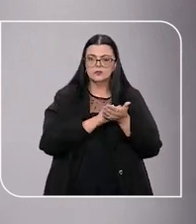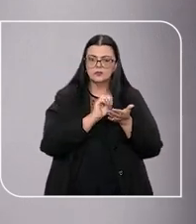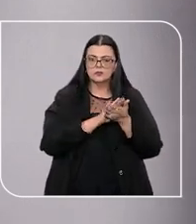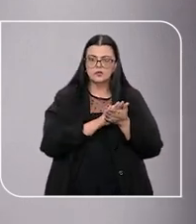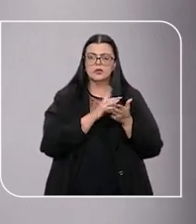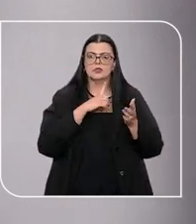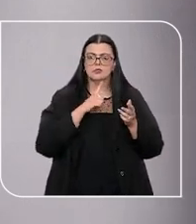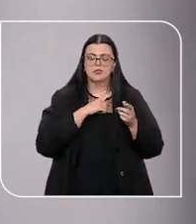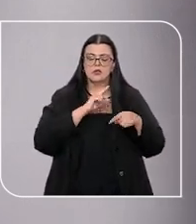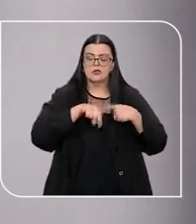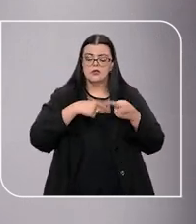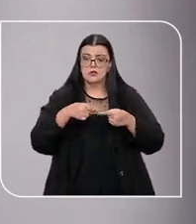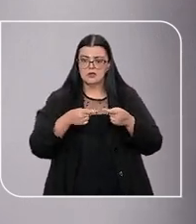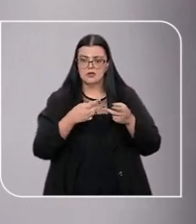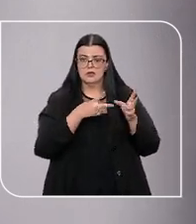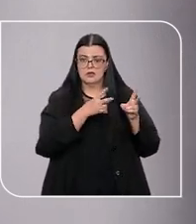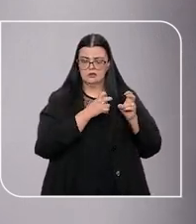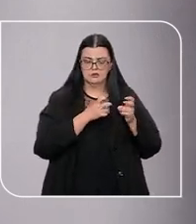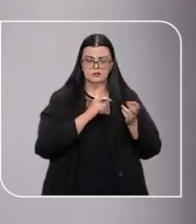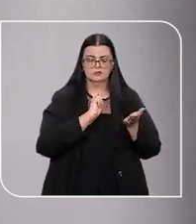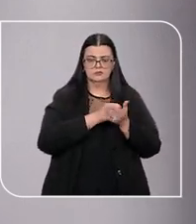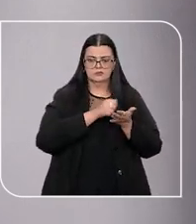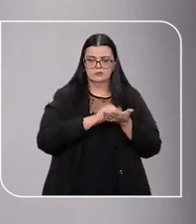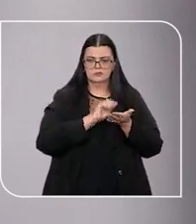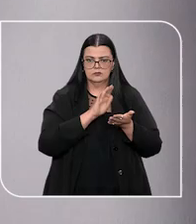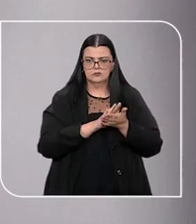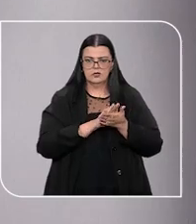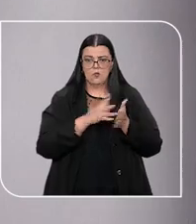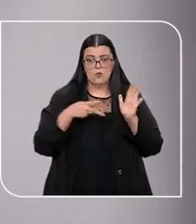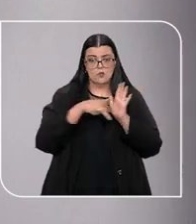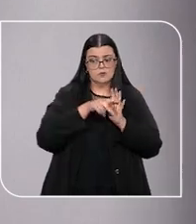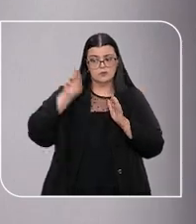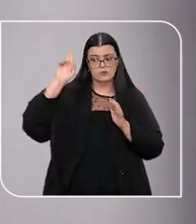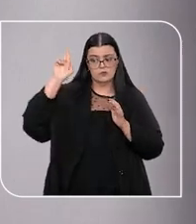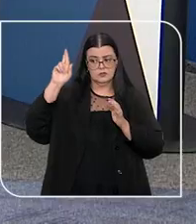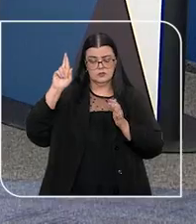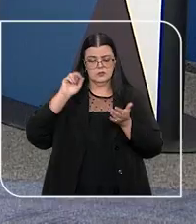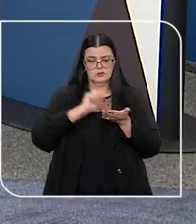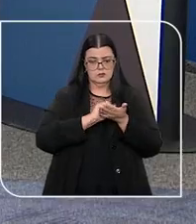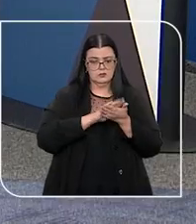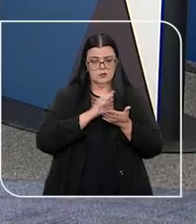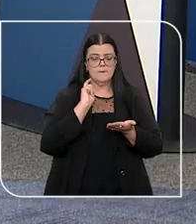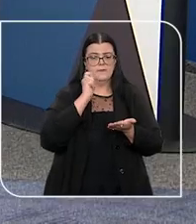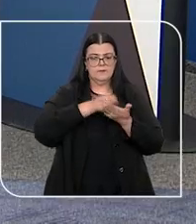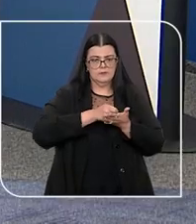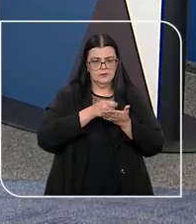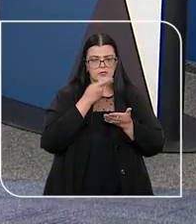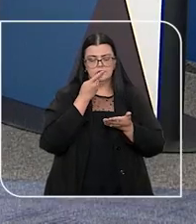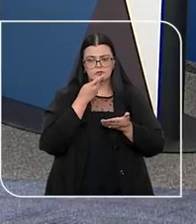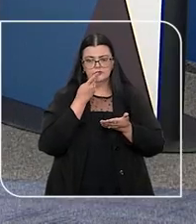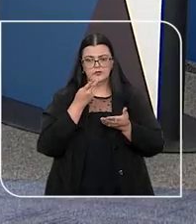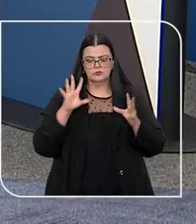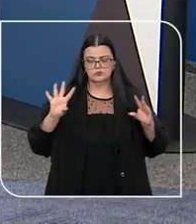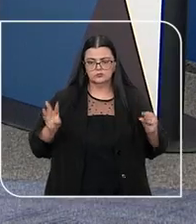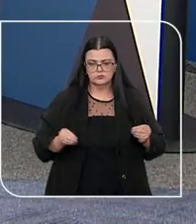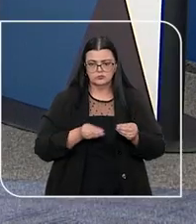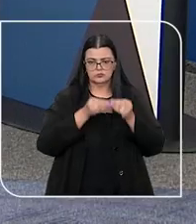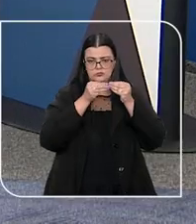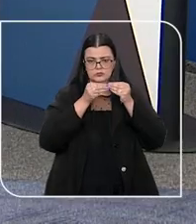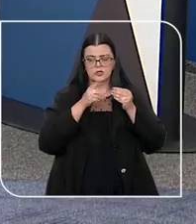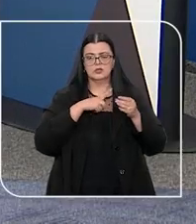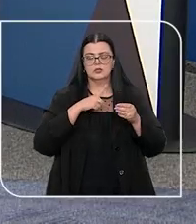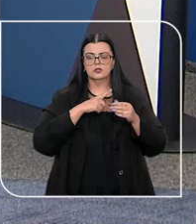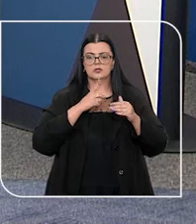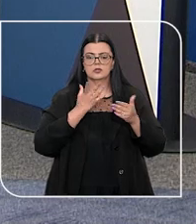de herança, se o juiz aprovar as contas prestadas pelo inventariante e, no mesmo ato, mandar que elas sejam complementadas,